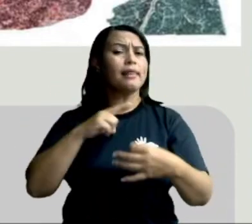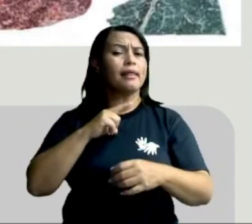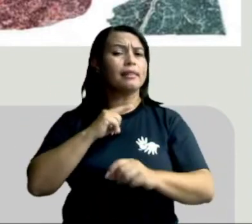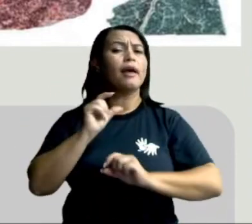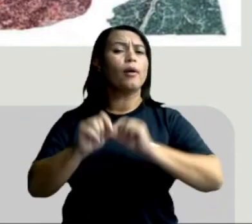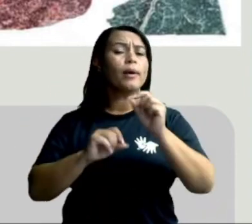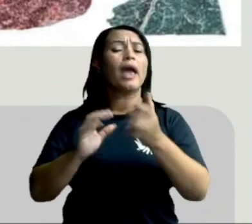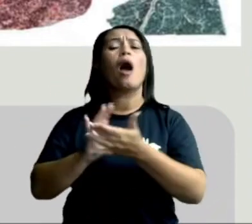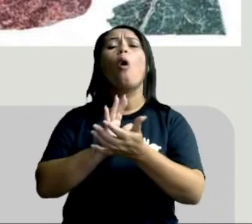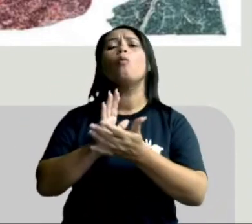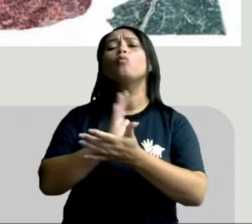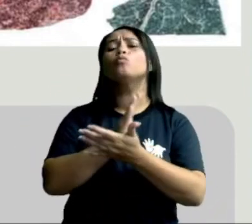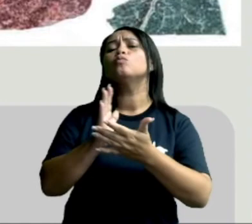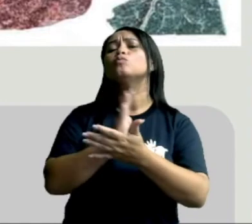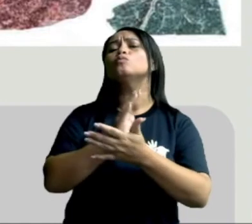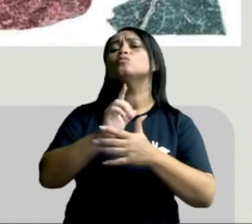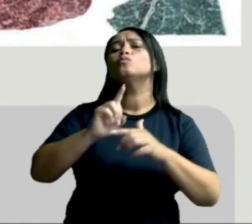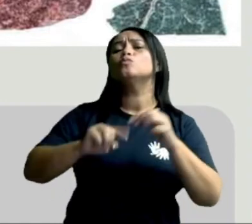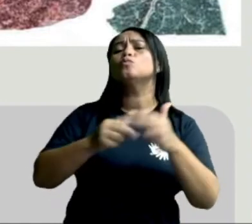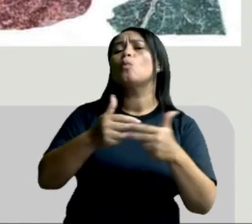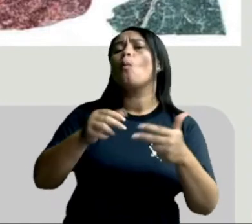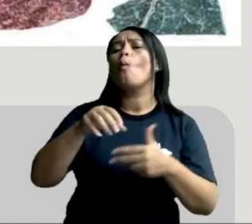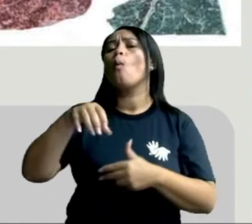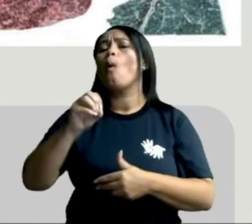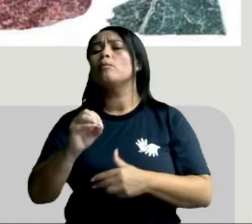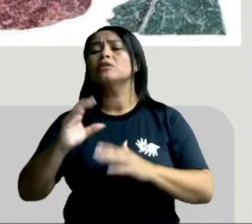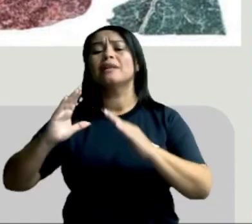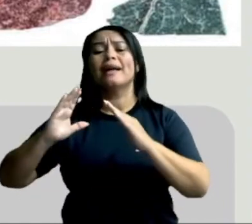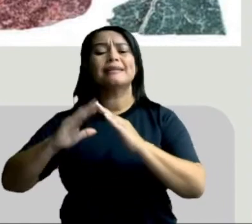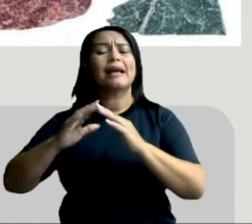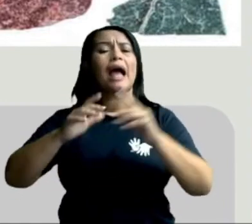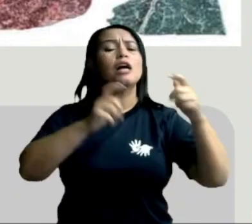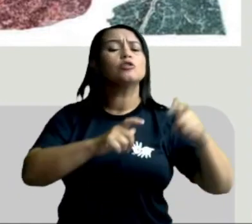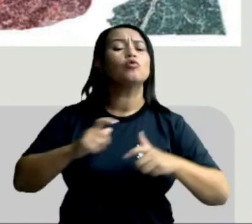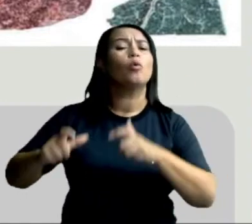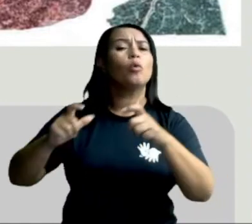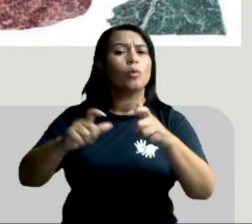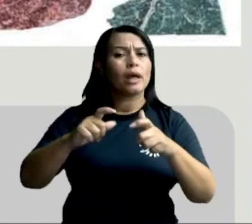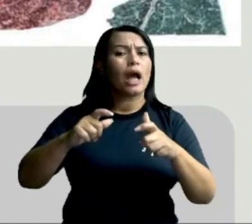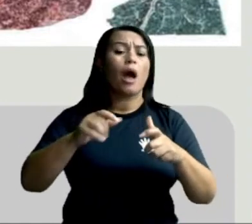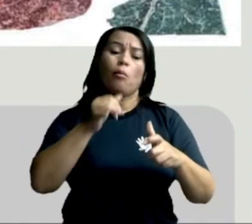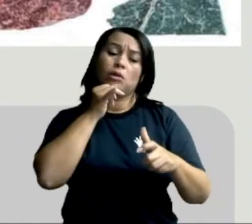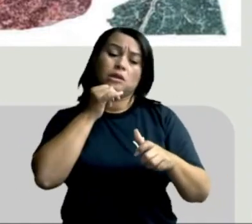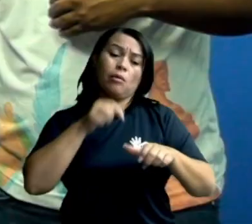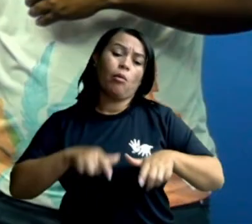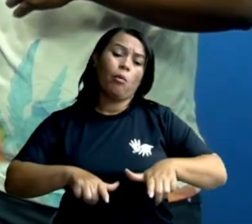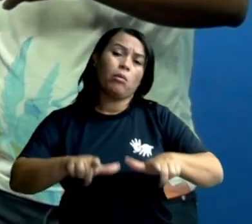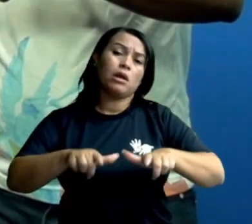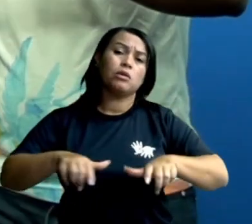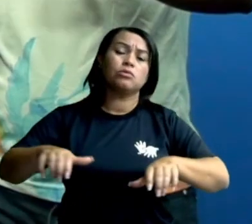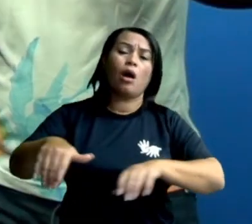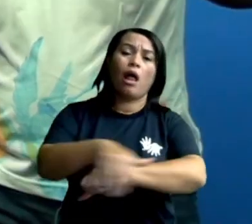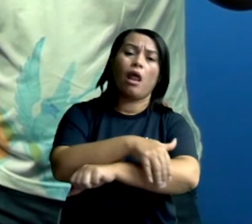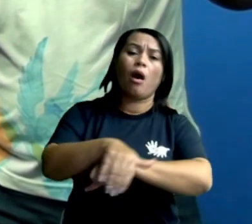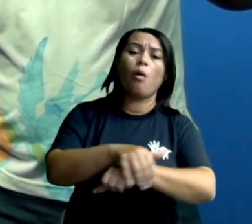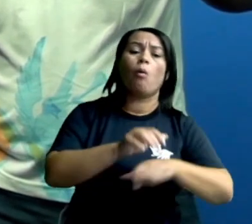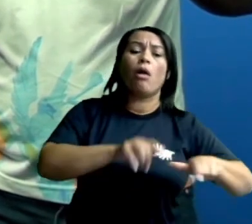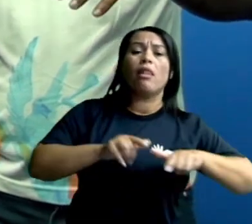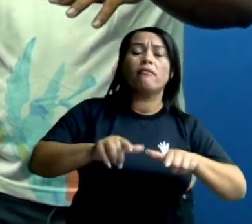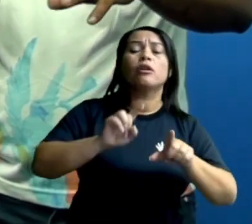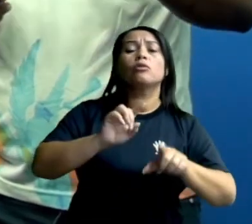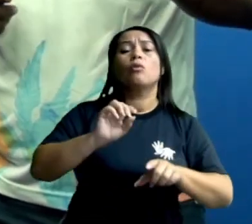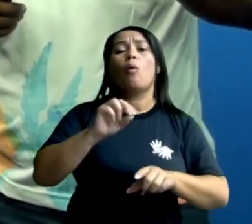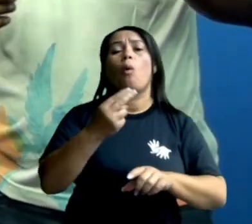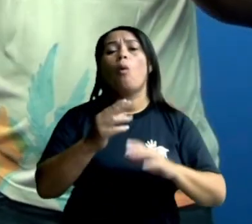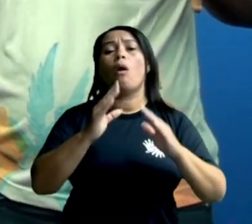algum objeto, algum local da sua casa, nem que seja o piso, a calçada, lá no quintal,